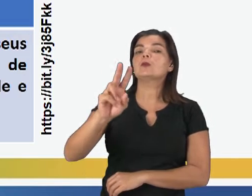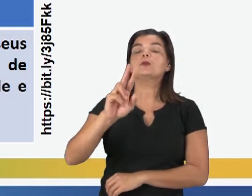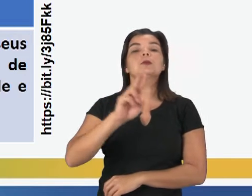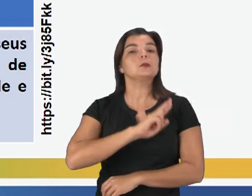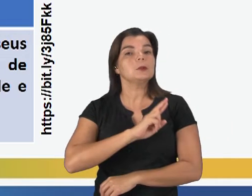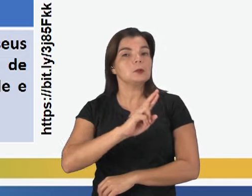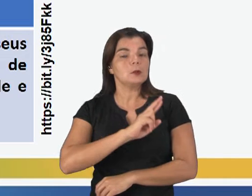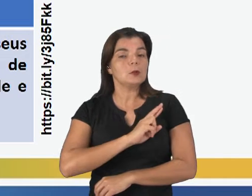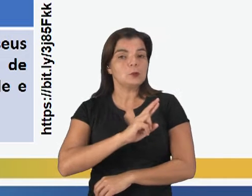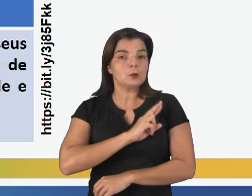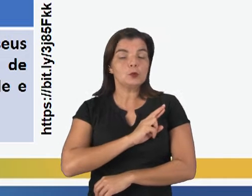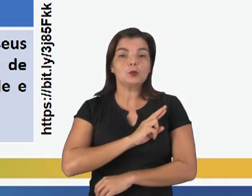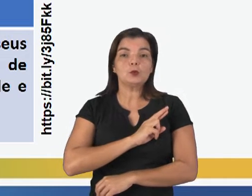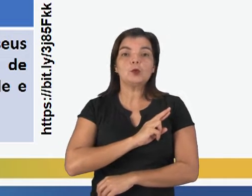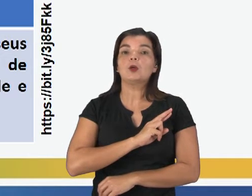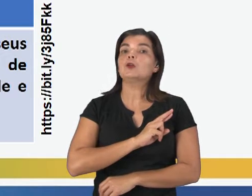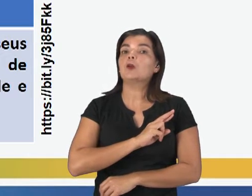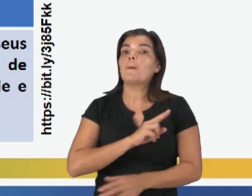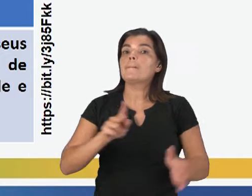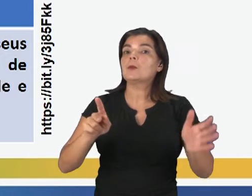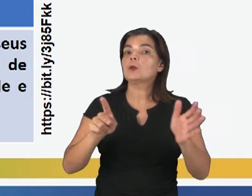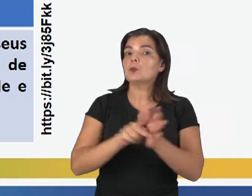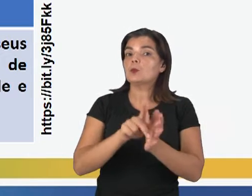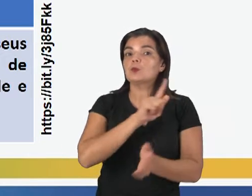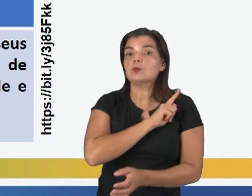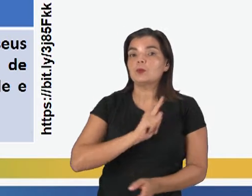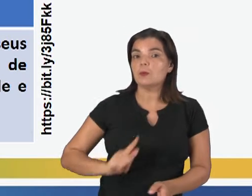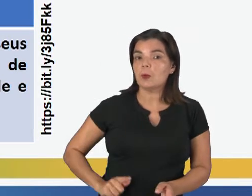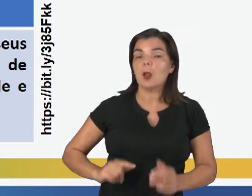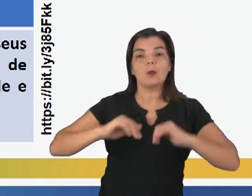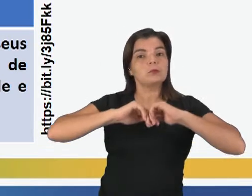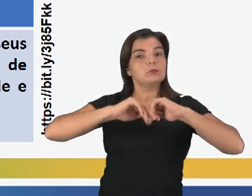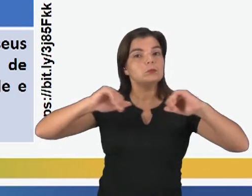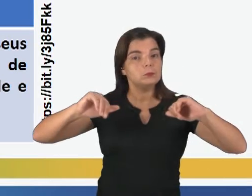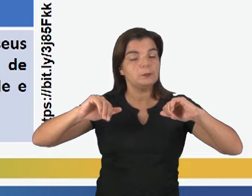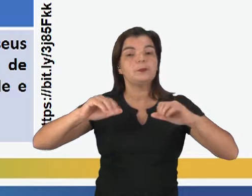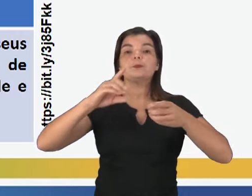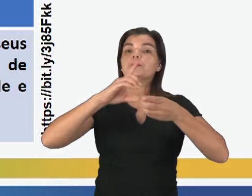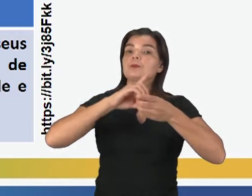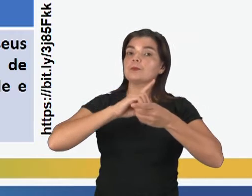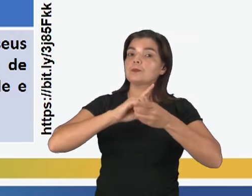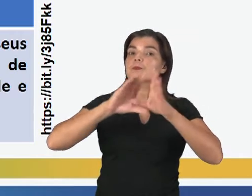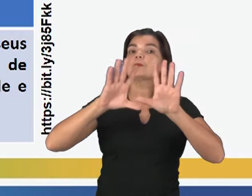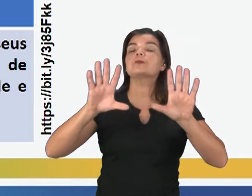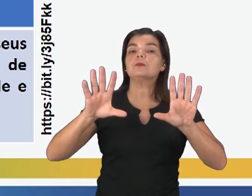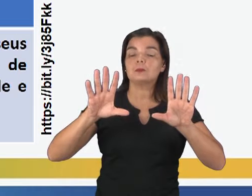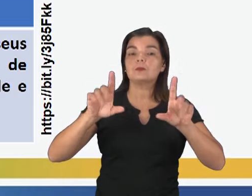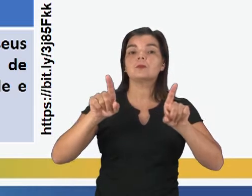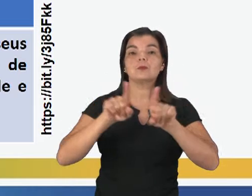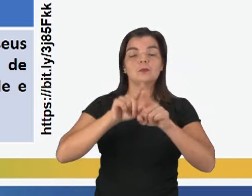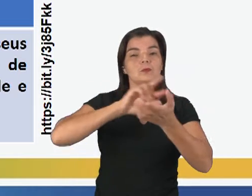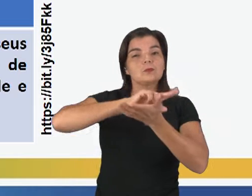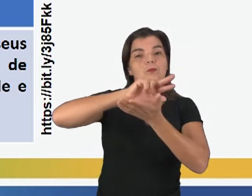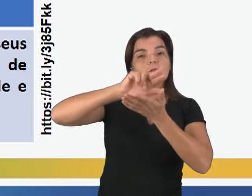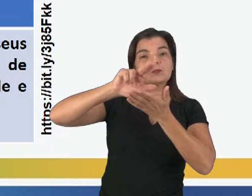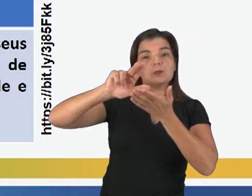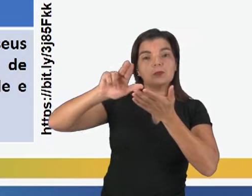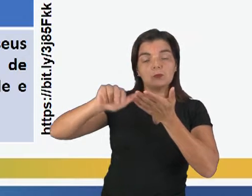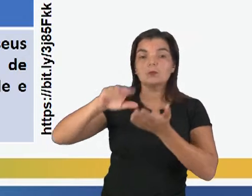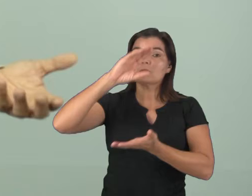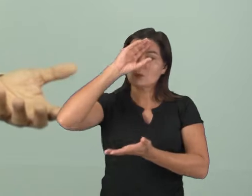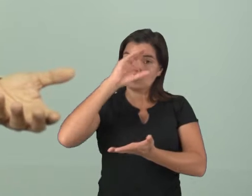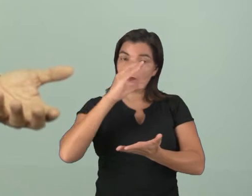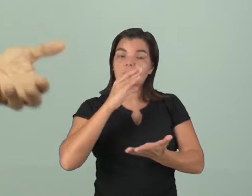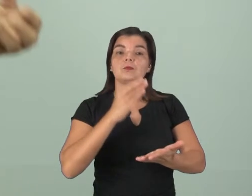religião dos atos governamentais. Em uma democracia, a pluralidade de